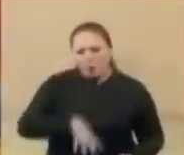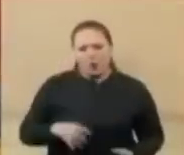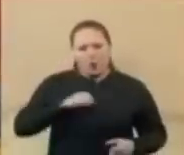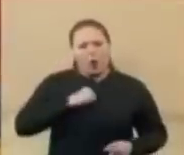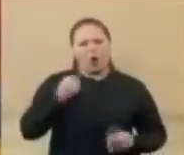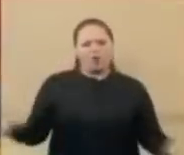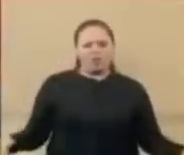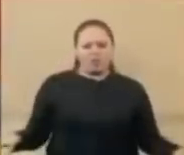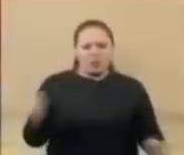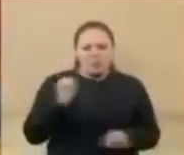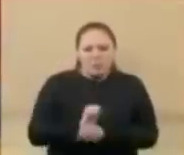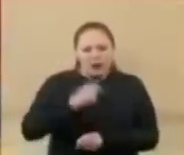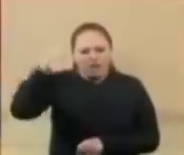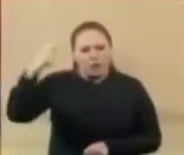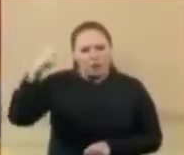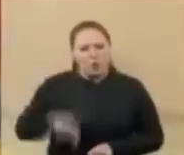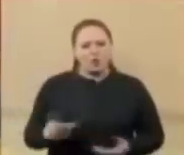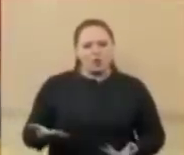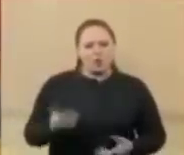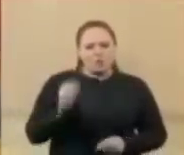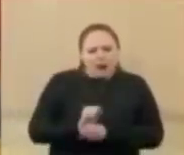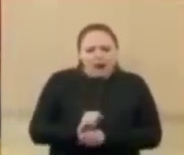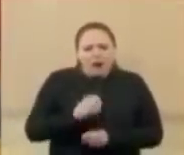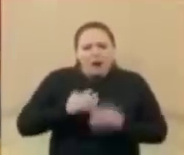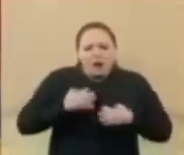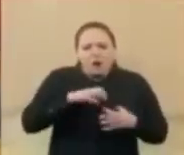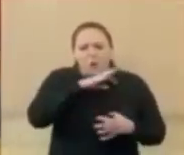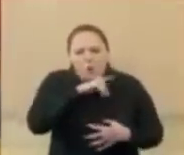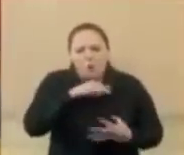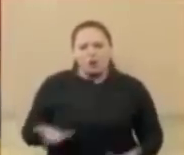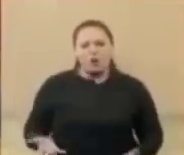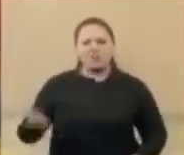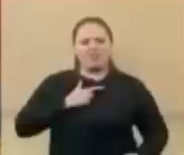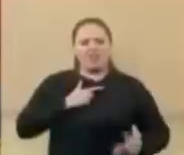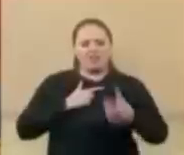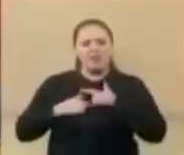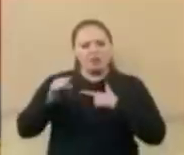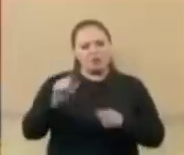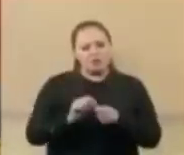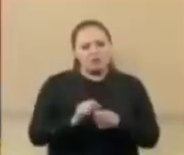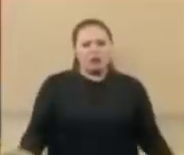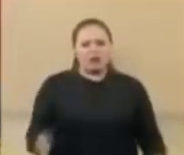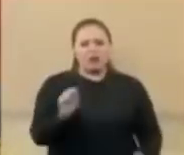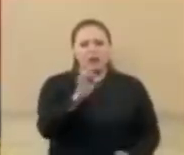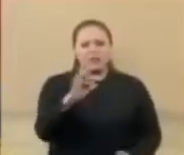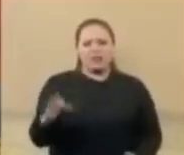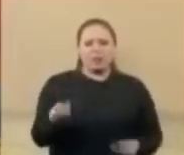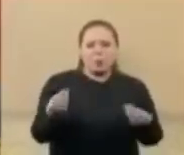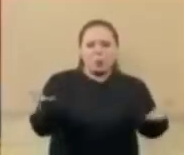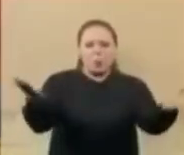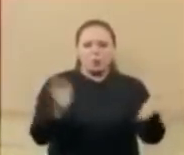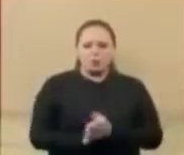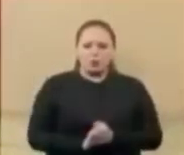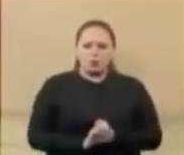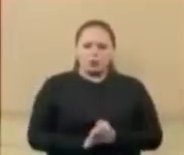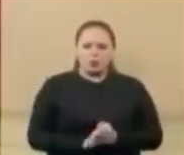Uma coisa horrorosa. Uma vergonha. Um constrangimento. É muito feio isso. Isso é um Supremo Tribunal Federal. Está suspensa a